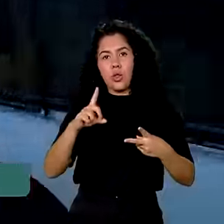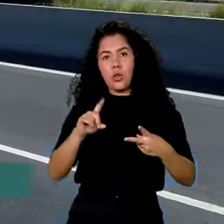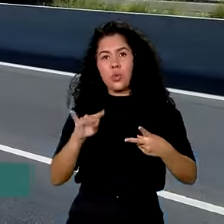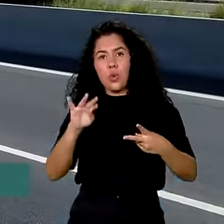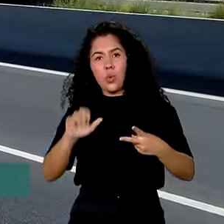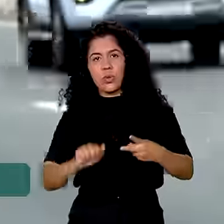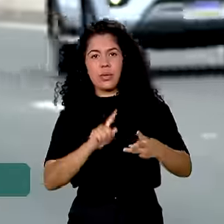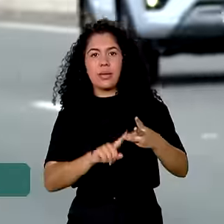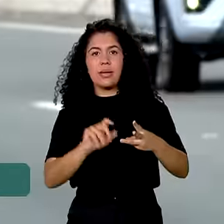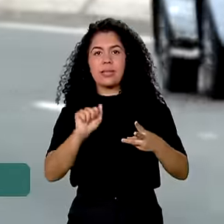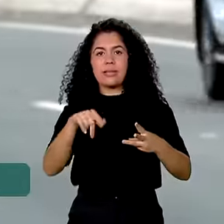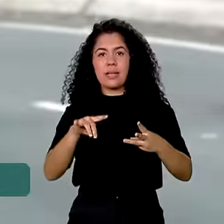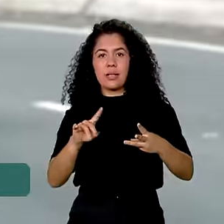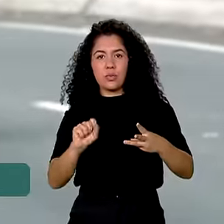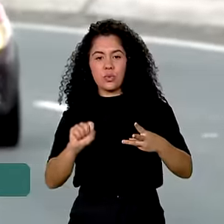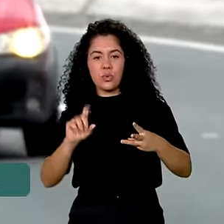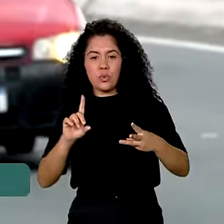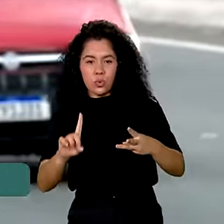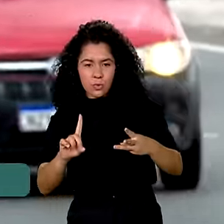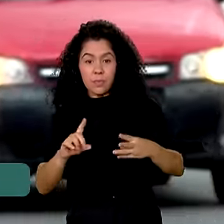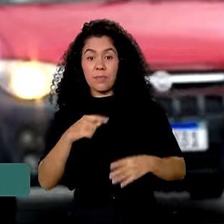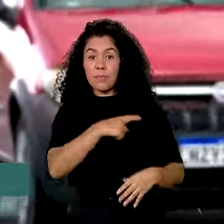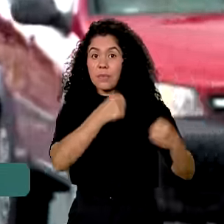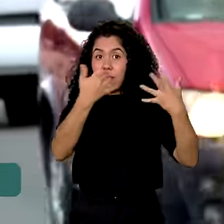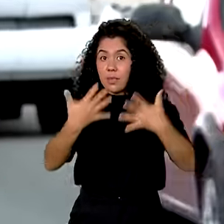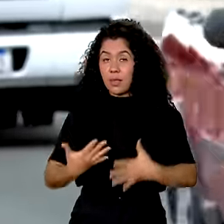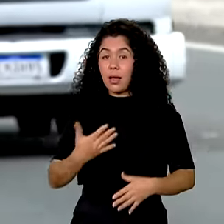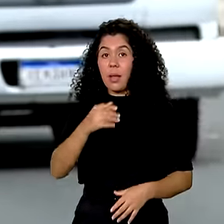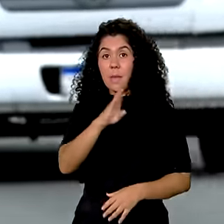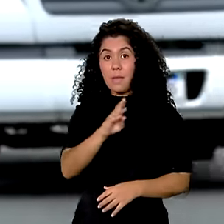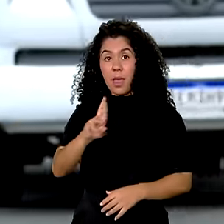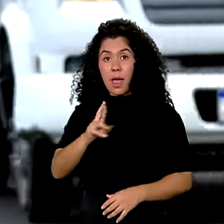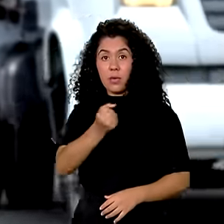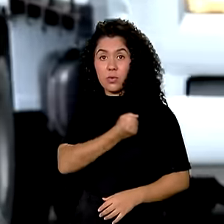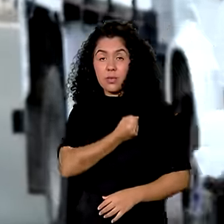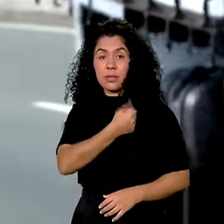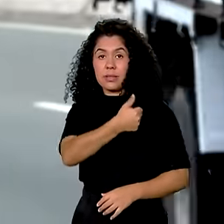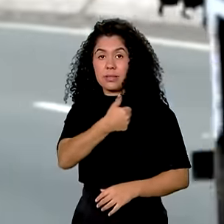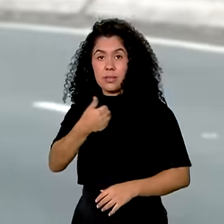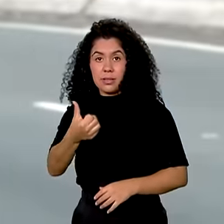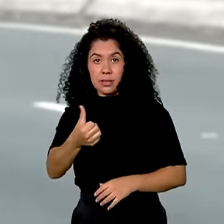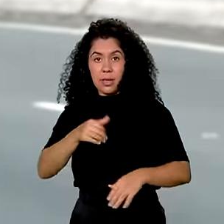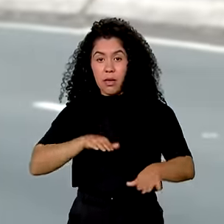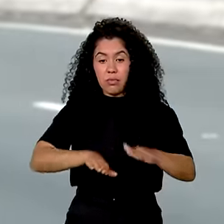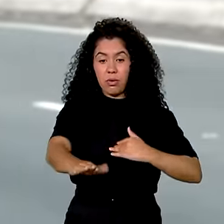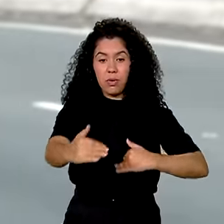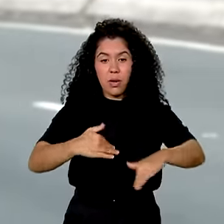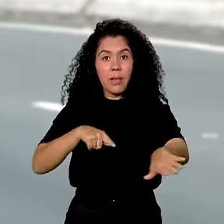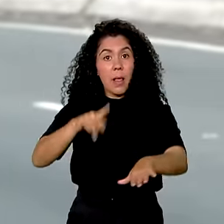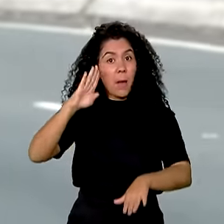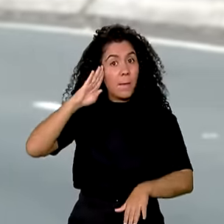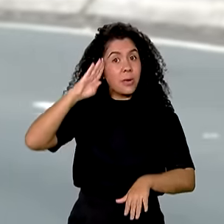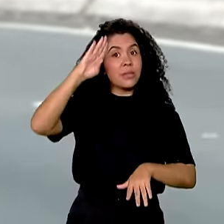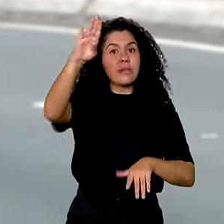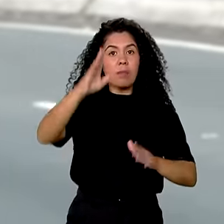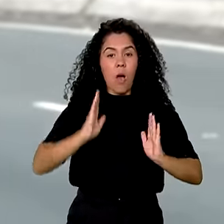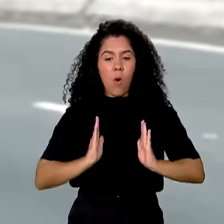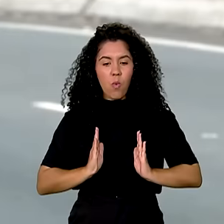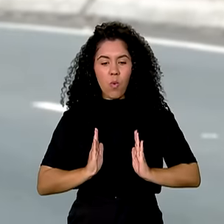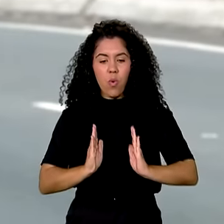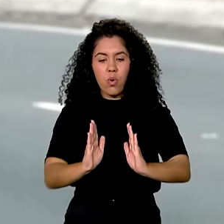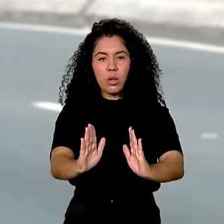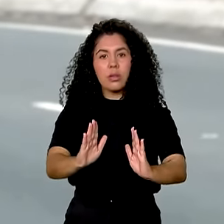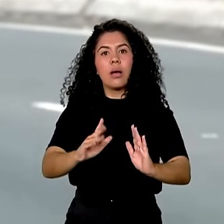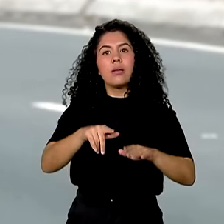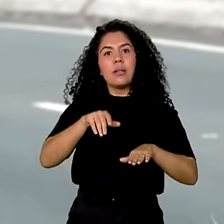Santos Dumont. Aqui a BR-116 ganha o nome de Rio-Bahia. A BR é o principal corredor para deslocamento de